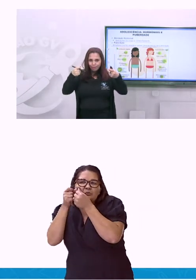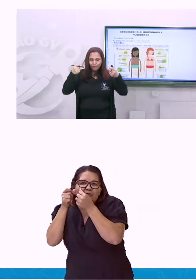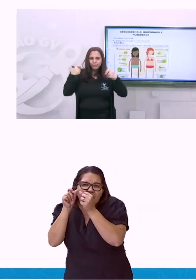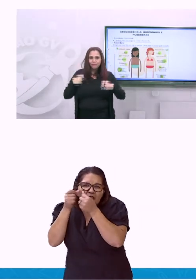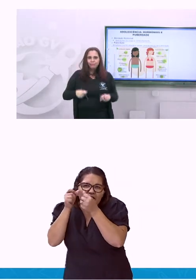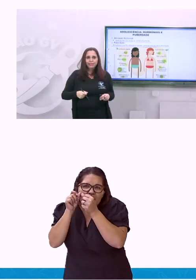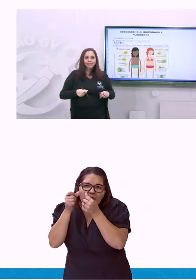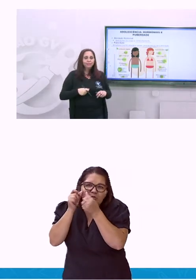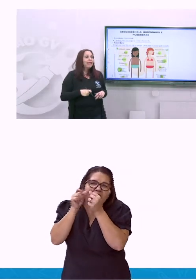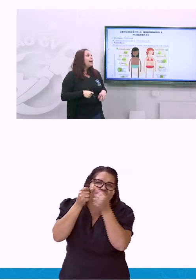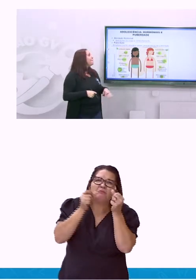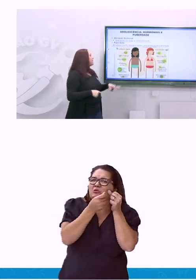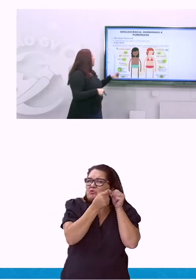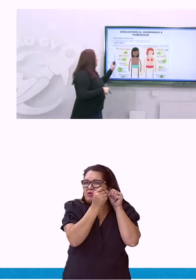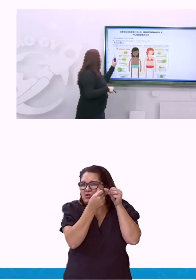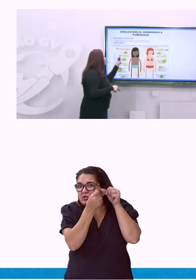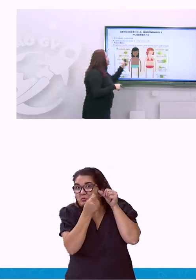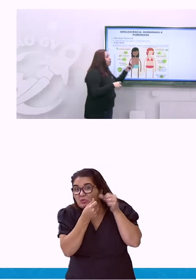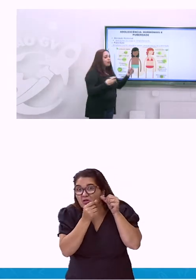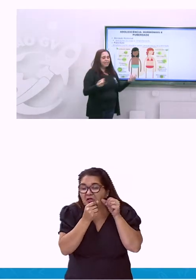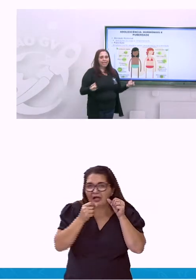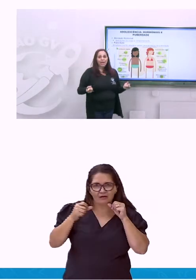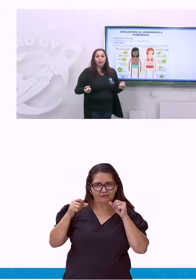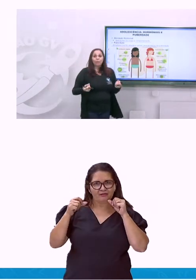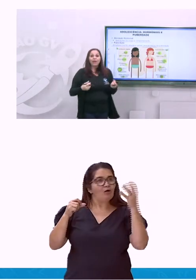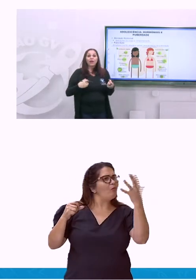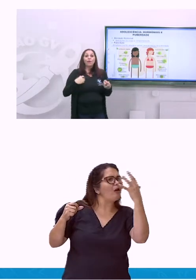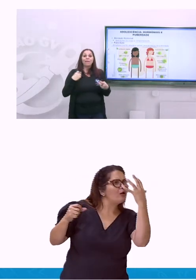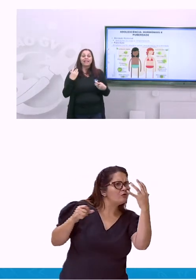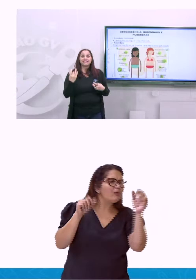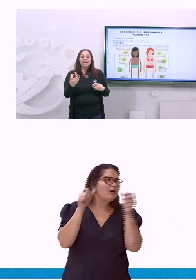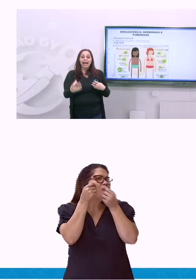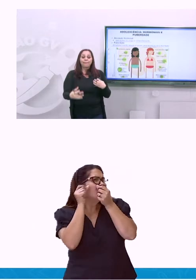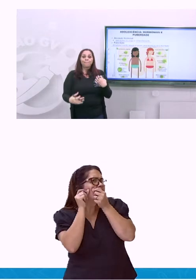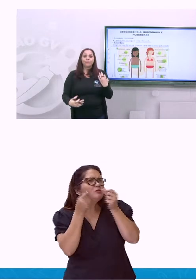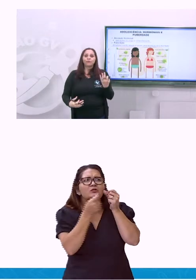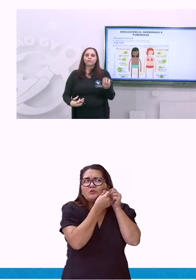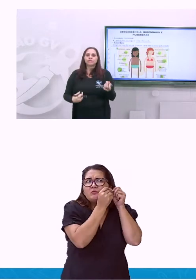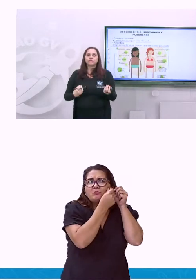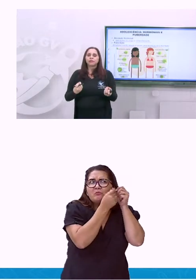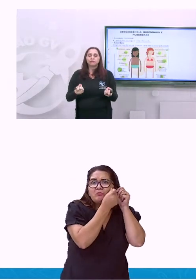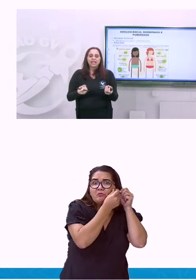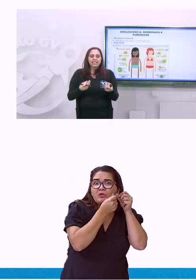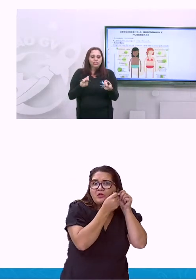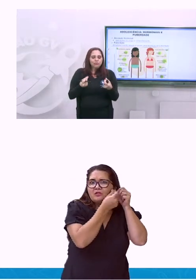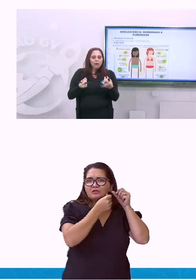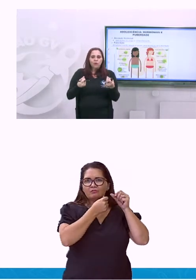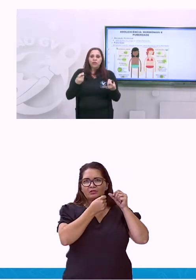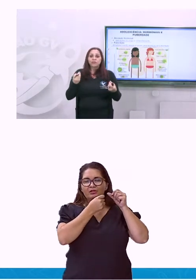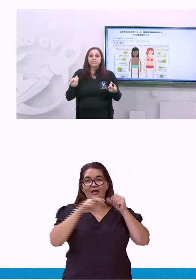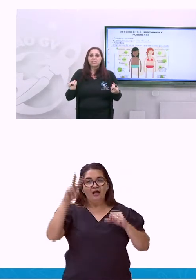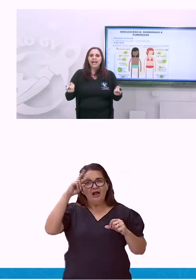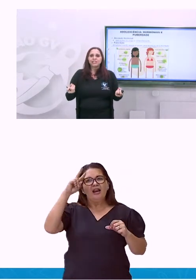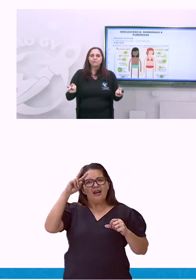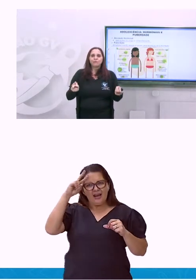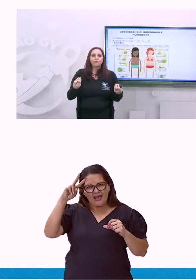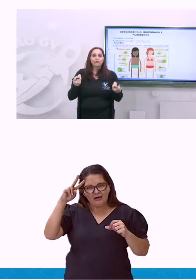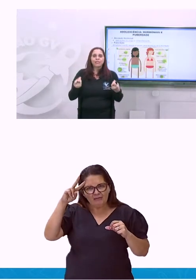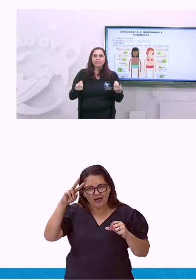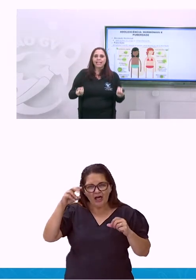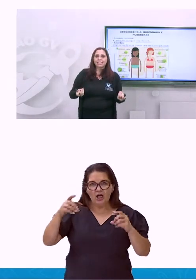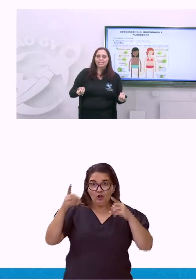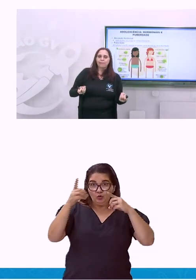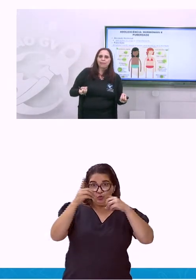usam o capu tampando. Por quê? Porque começa a produção de uma oleosidade